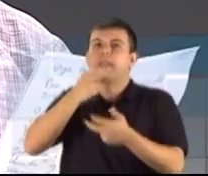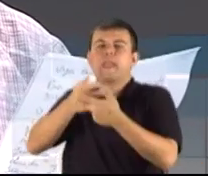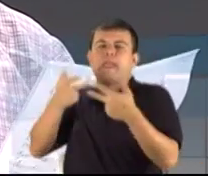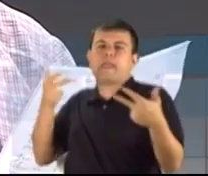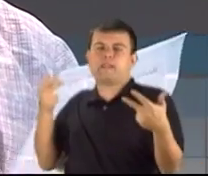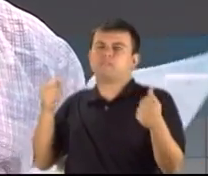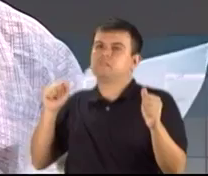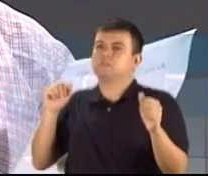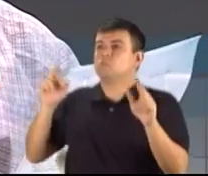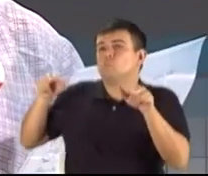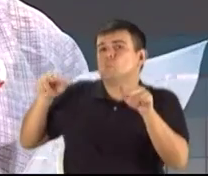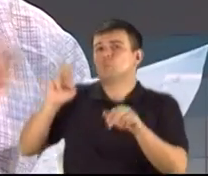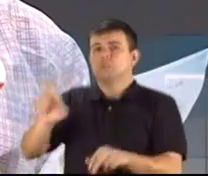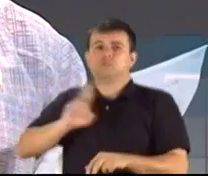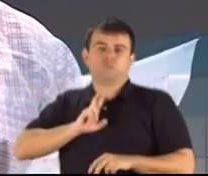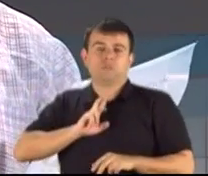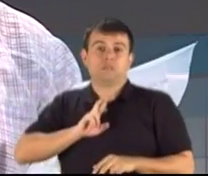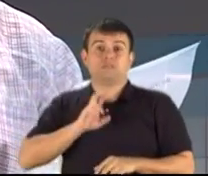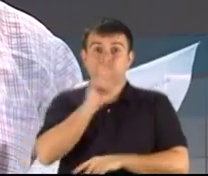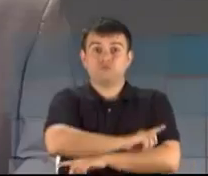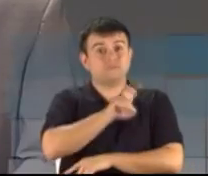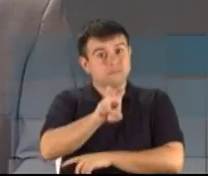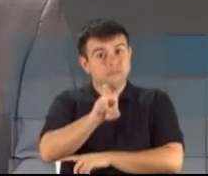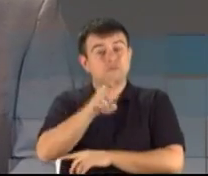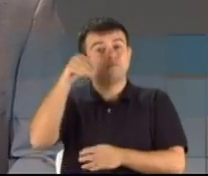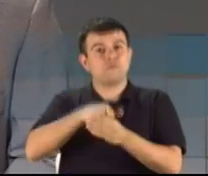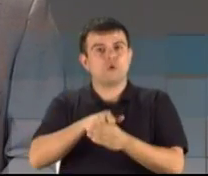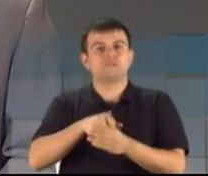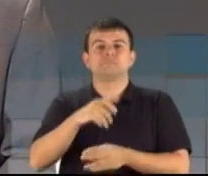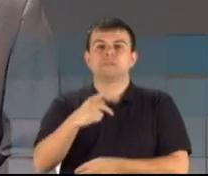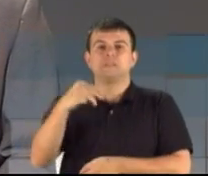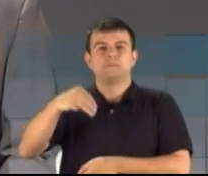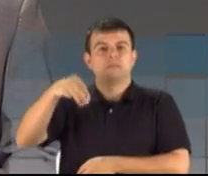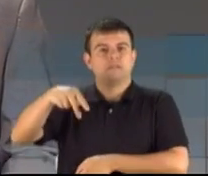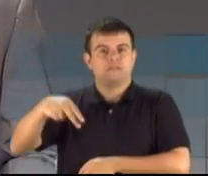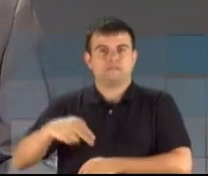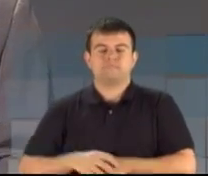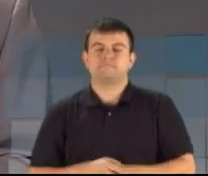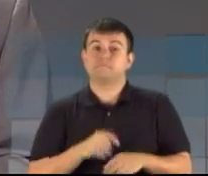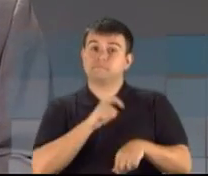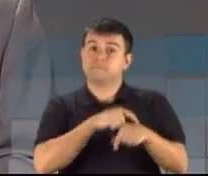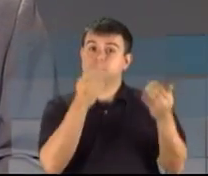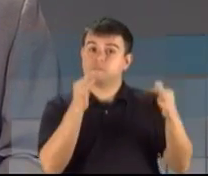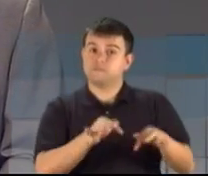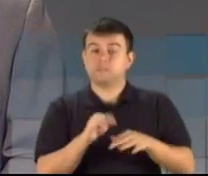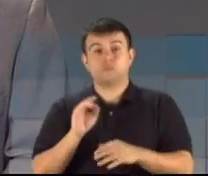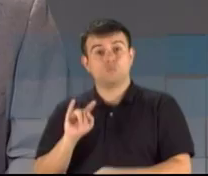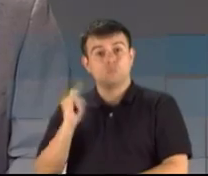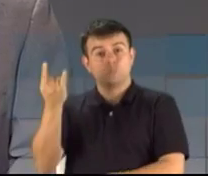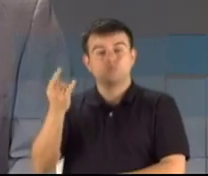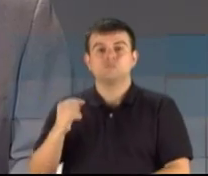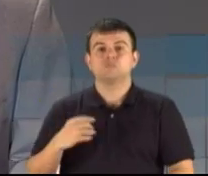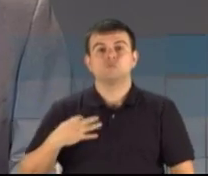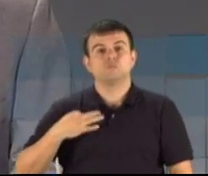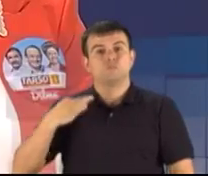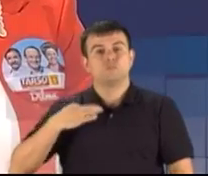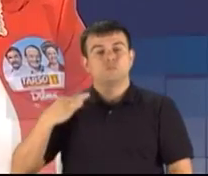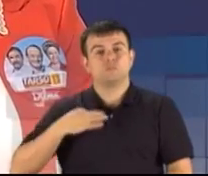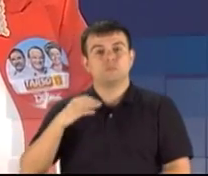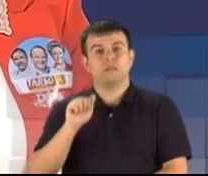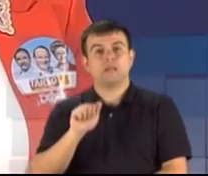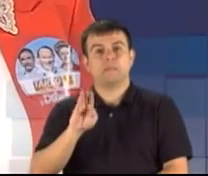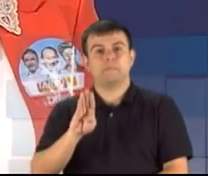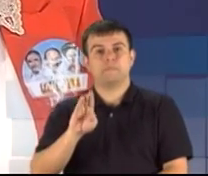Dia 5, vote nos candidatos do PMN 33. Tempo esgotado. O candidato, por fim, quem fala é a candidata Abigail Pereira.